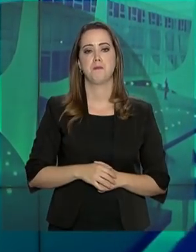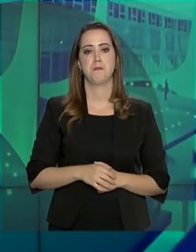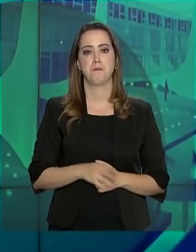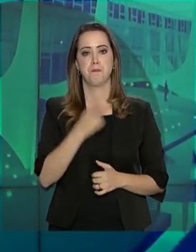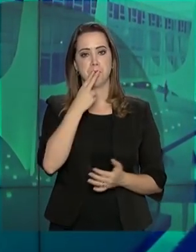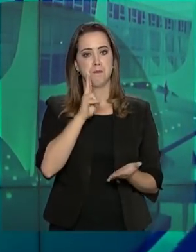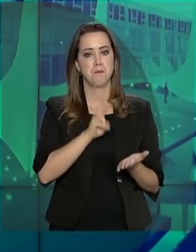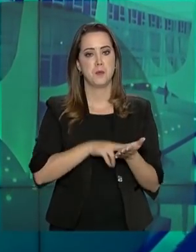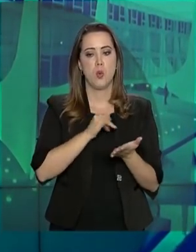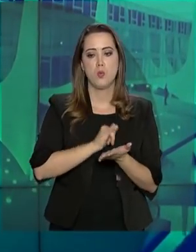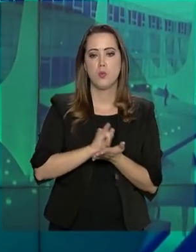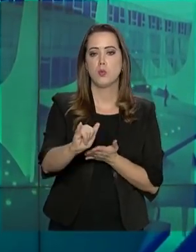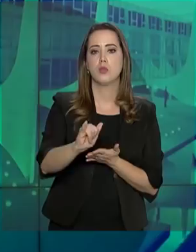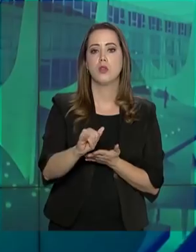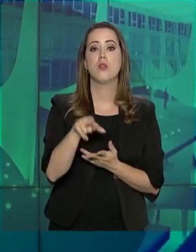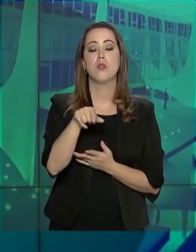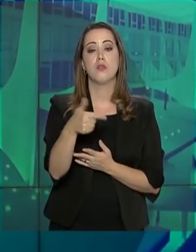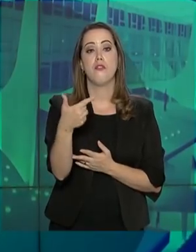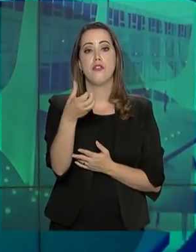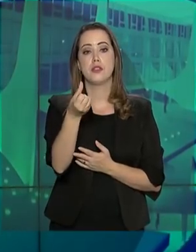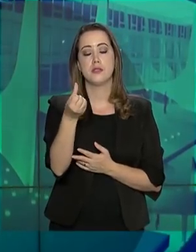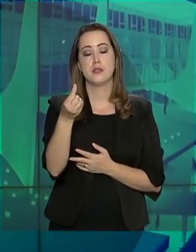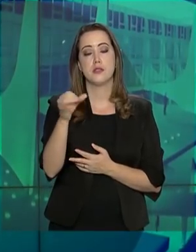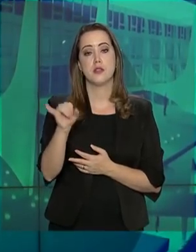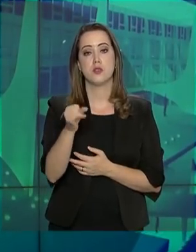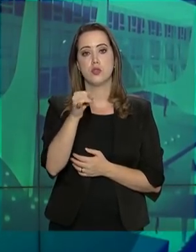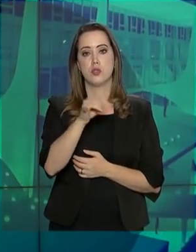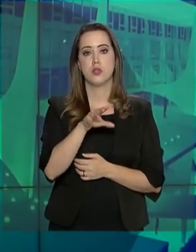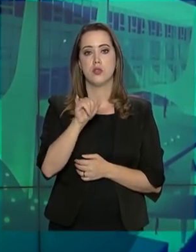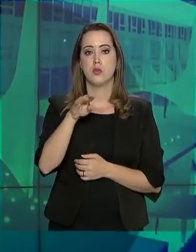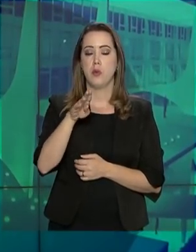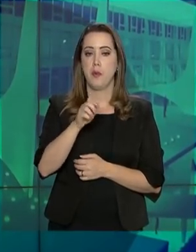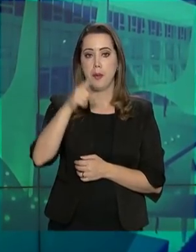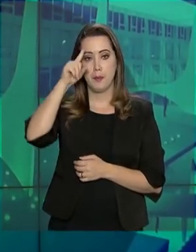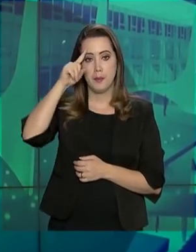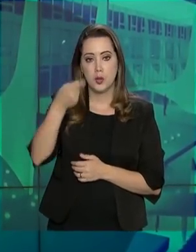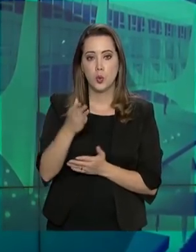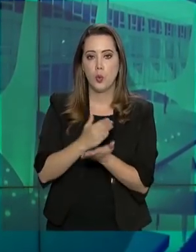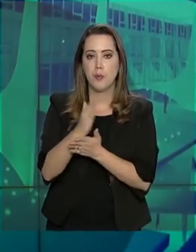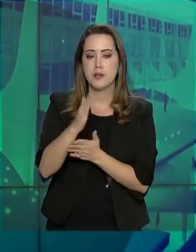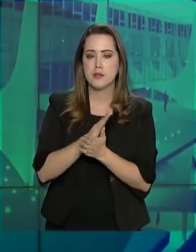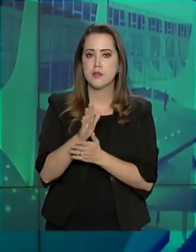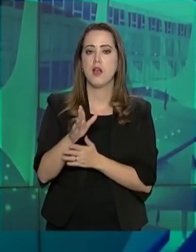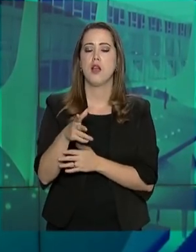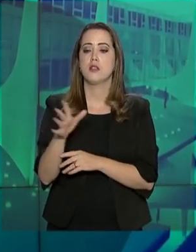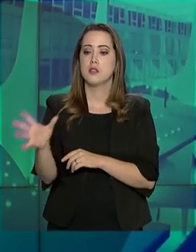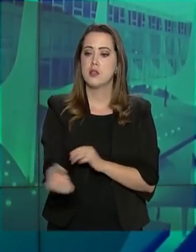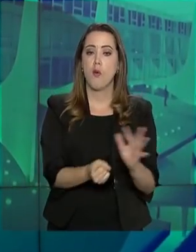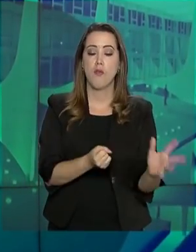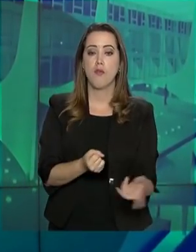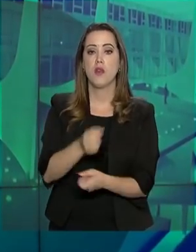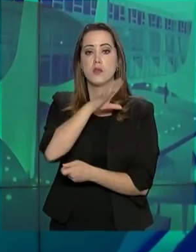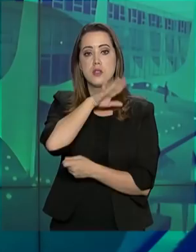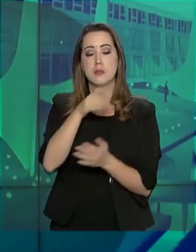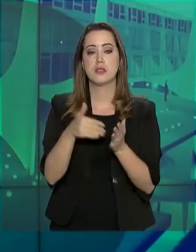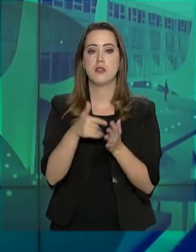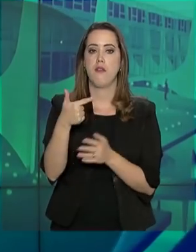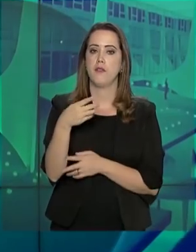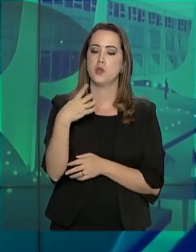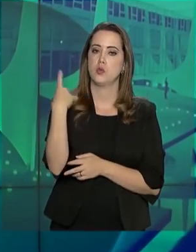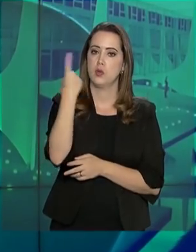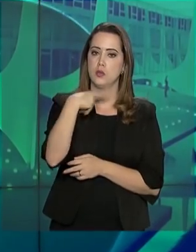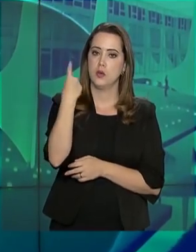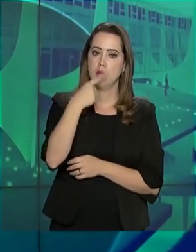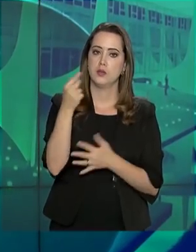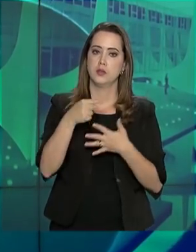Em notificação de 26 de janeiro, o IBAMA determinou que a Vale iniciasse essas ações em até 24 horas.